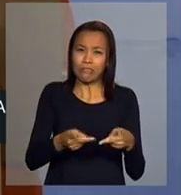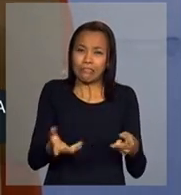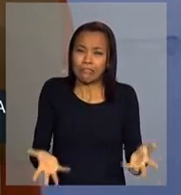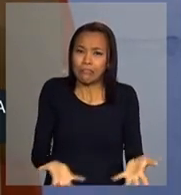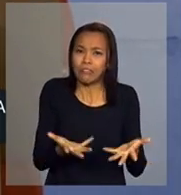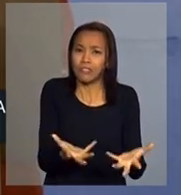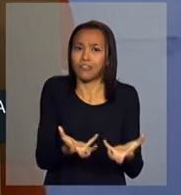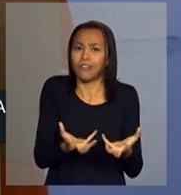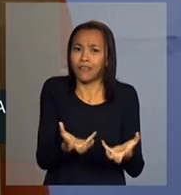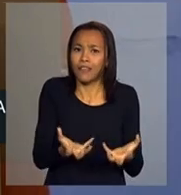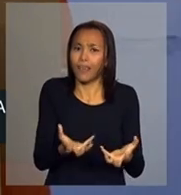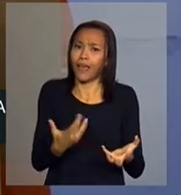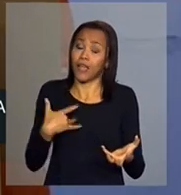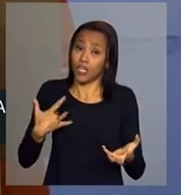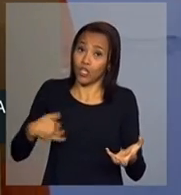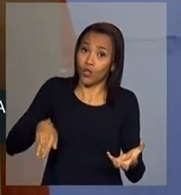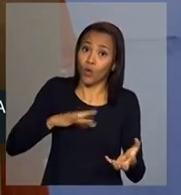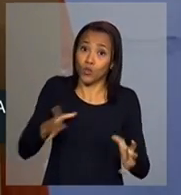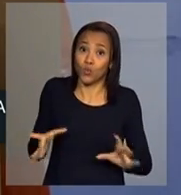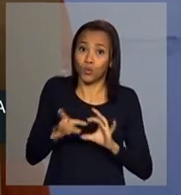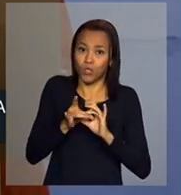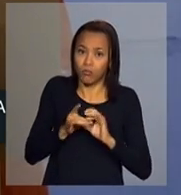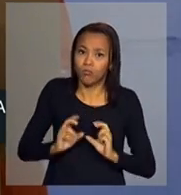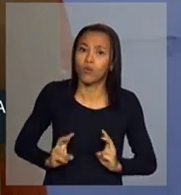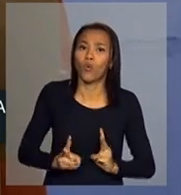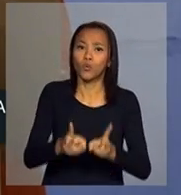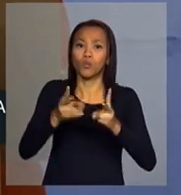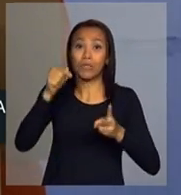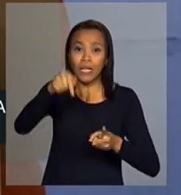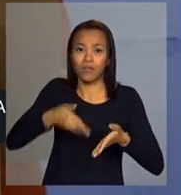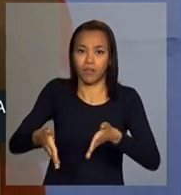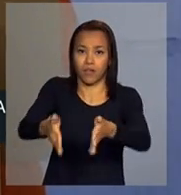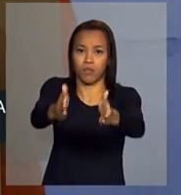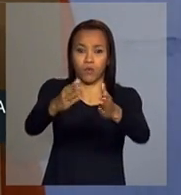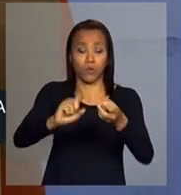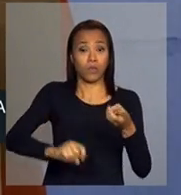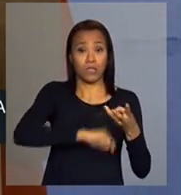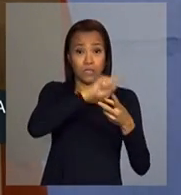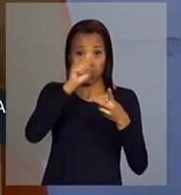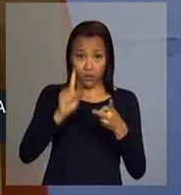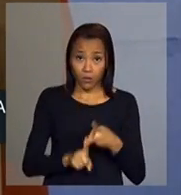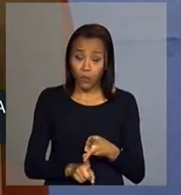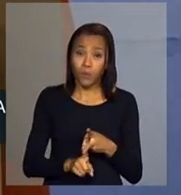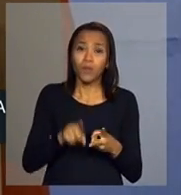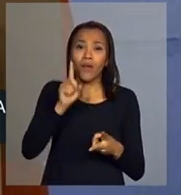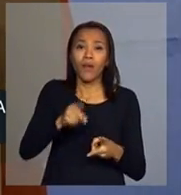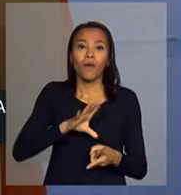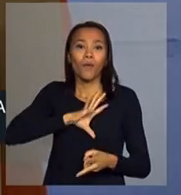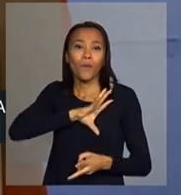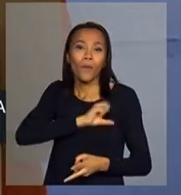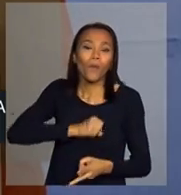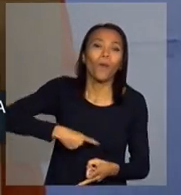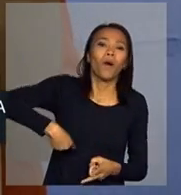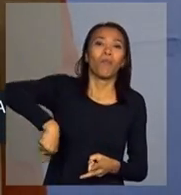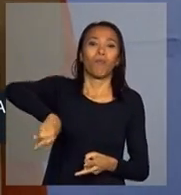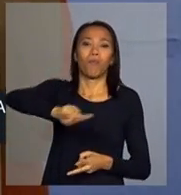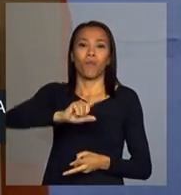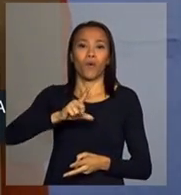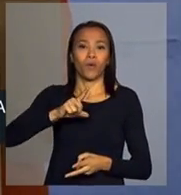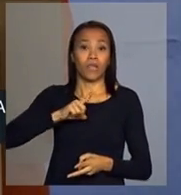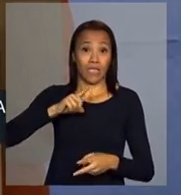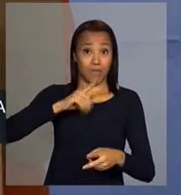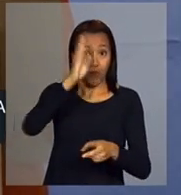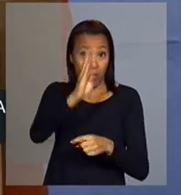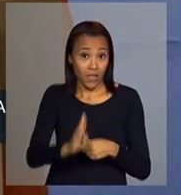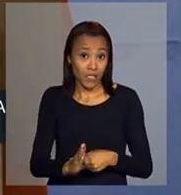caminha junto com a gente nesse caminho. E, segundo, é um imenso amor pelo Brasil que